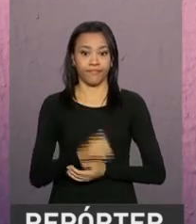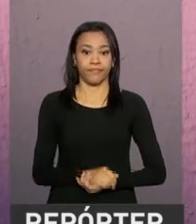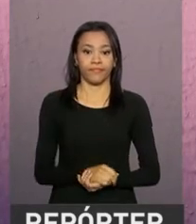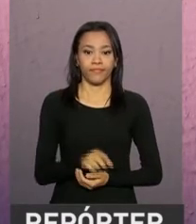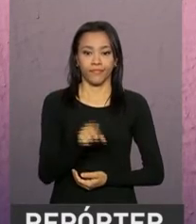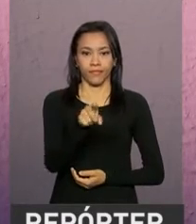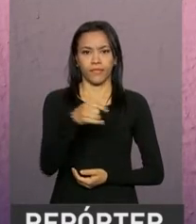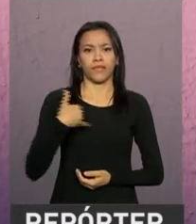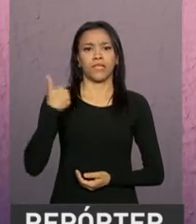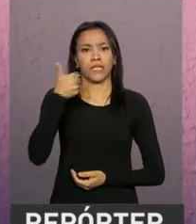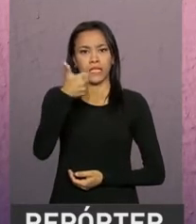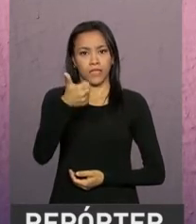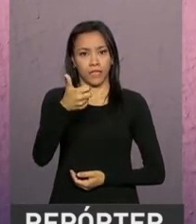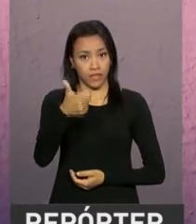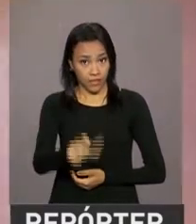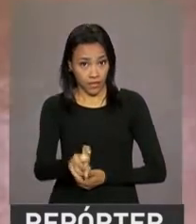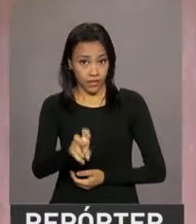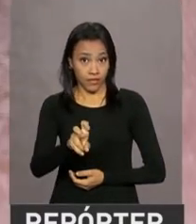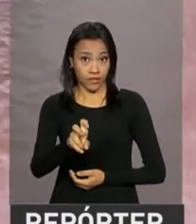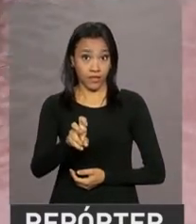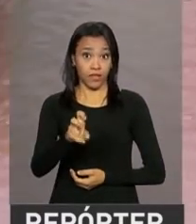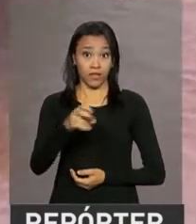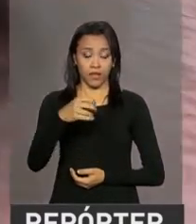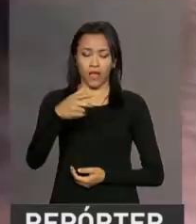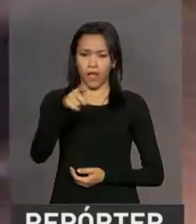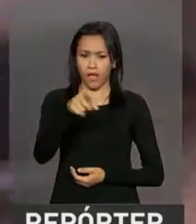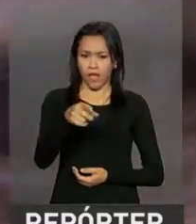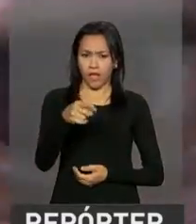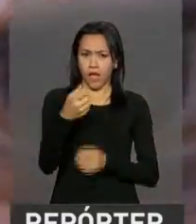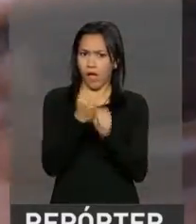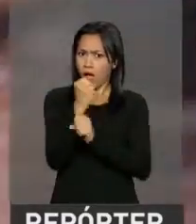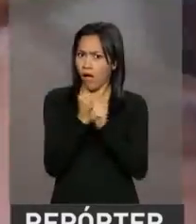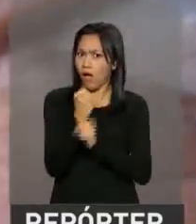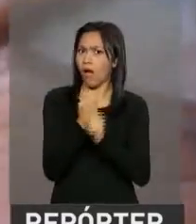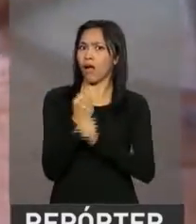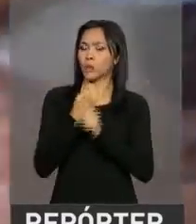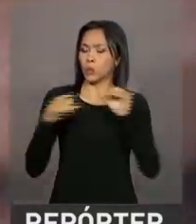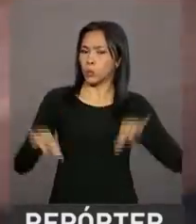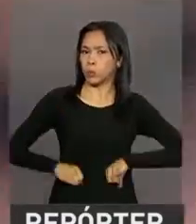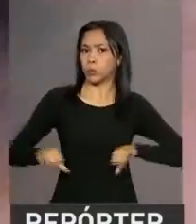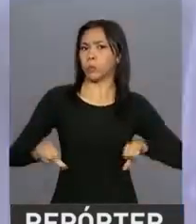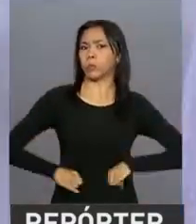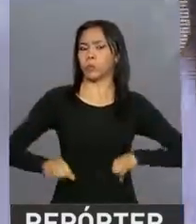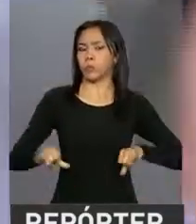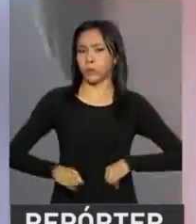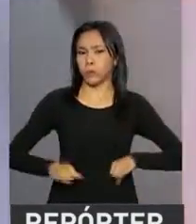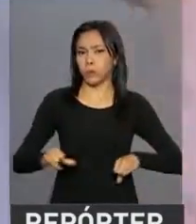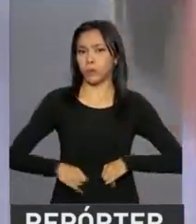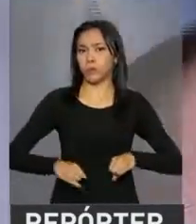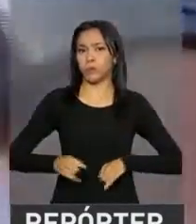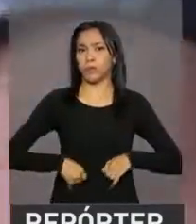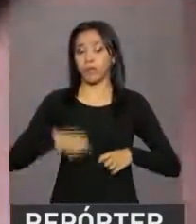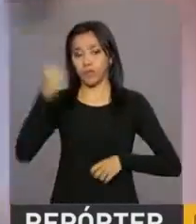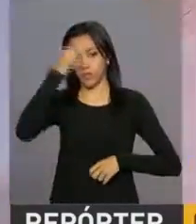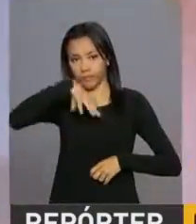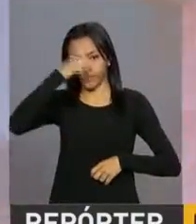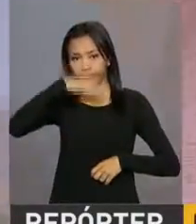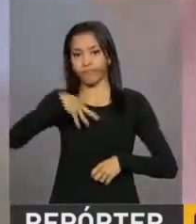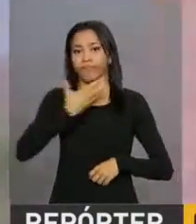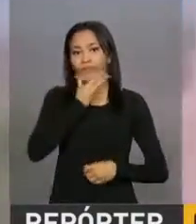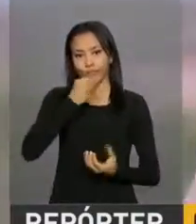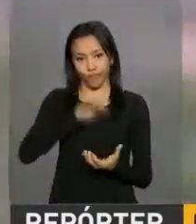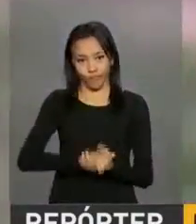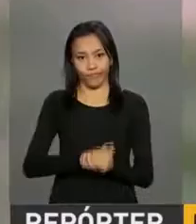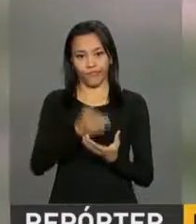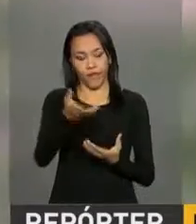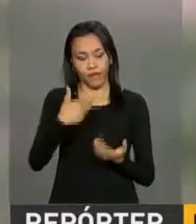De 15 anos, dos 43 de vida, esta mulher viveu sob as agressões e abusos do marido. Hoje, as lembranças